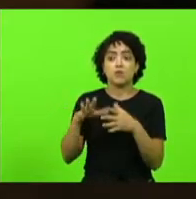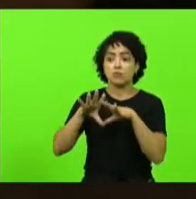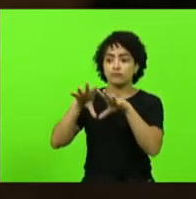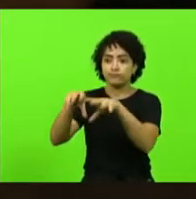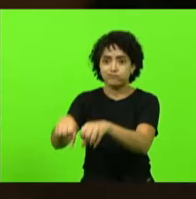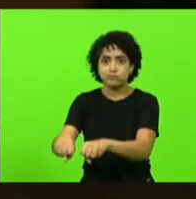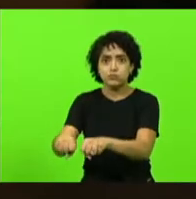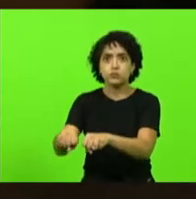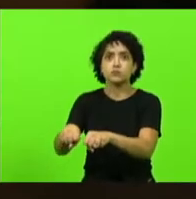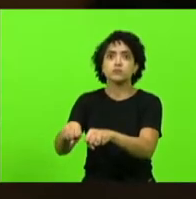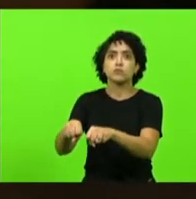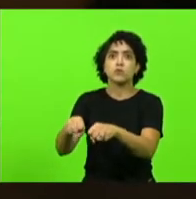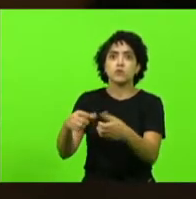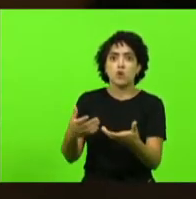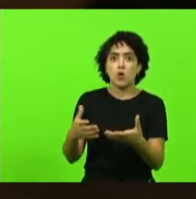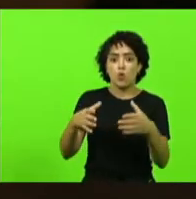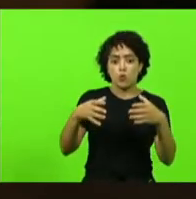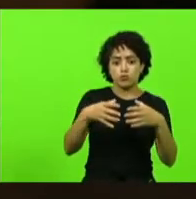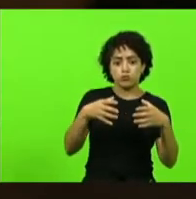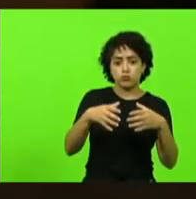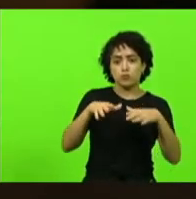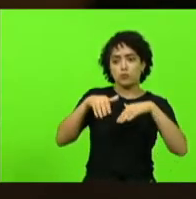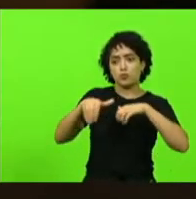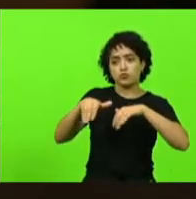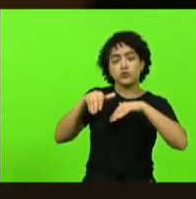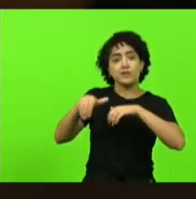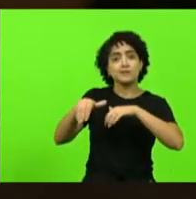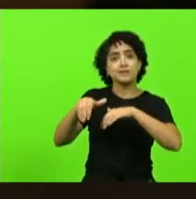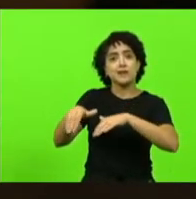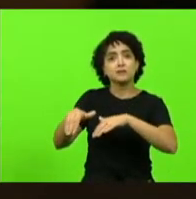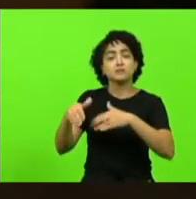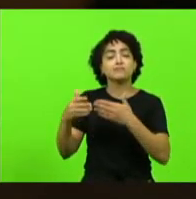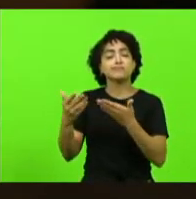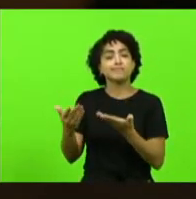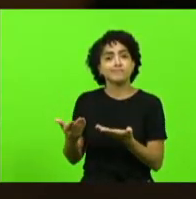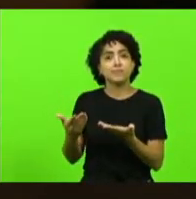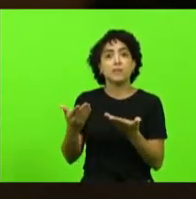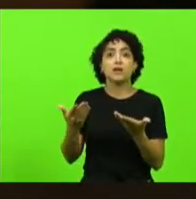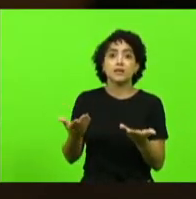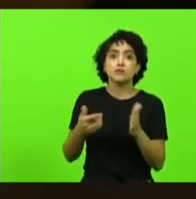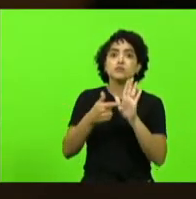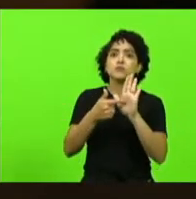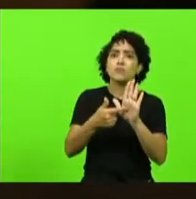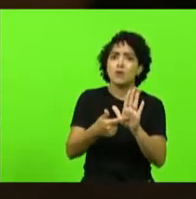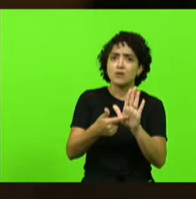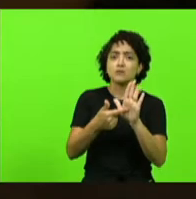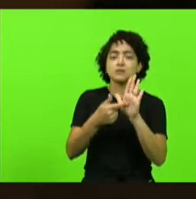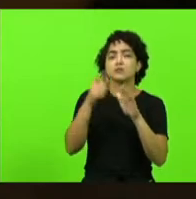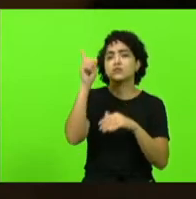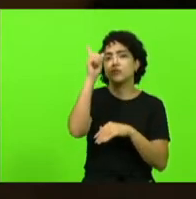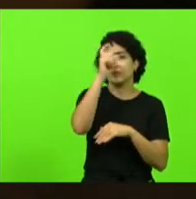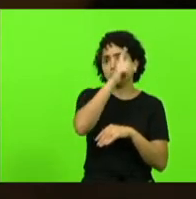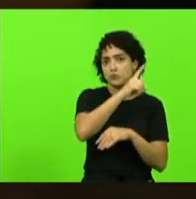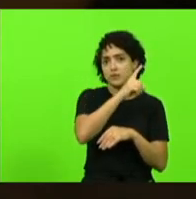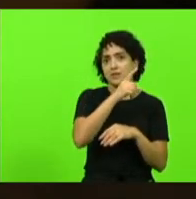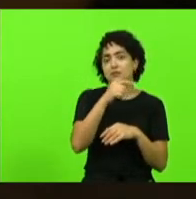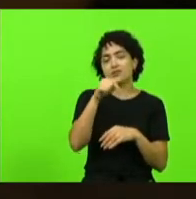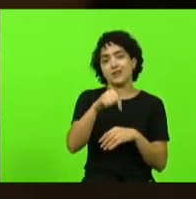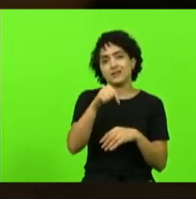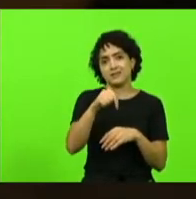por uma milícia ou um exército é isso mesmo isso mostra a dificuldade que é se empreender no Brasil